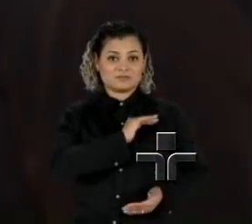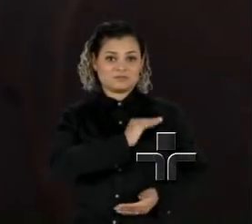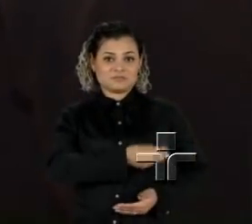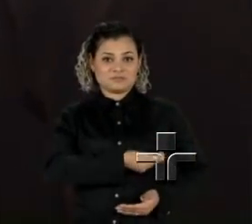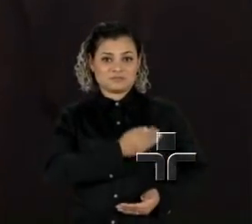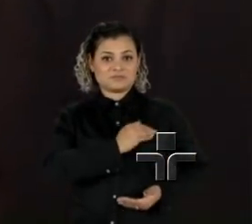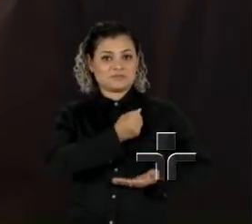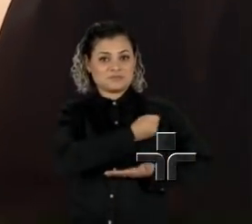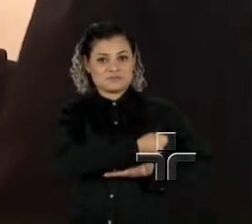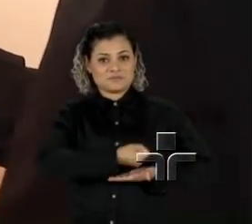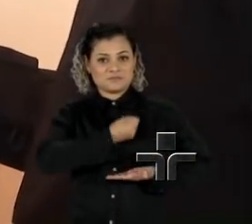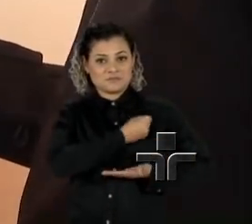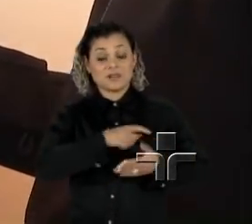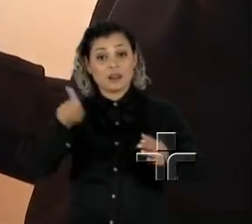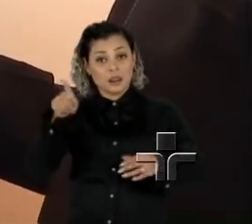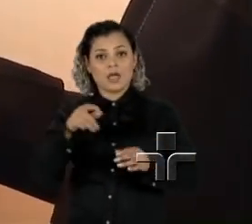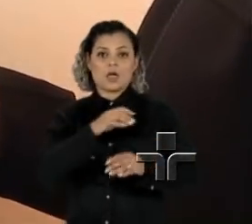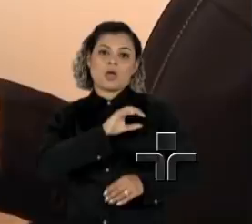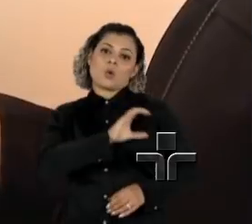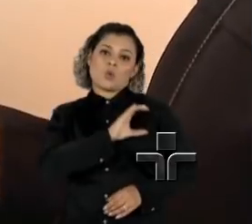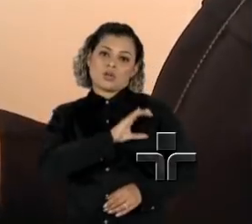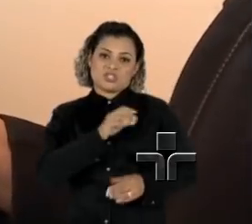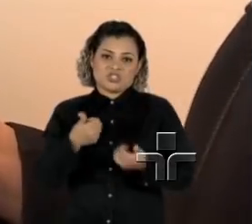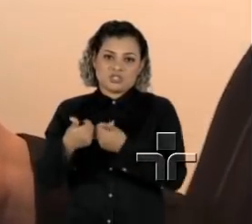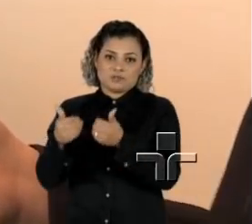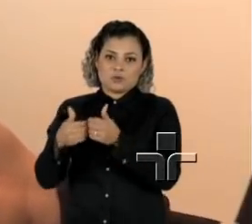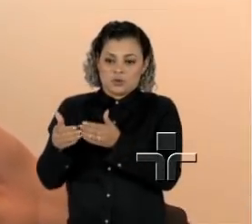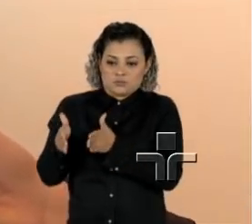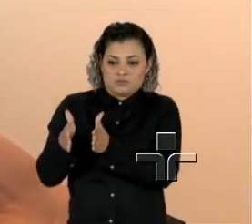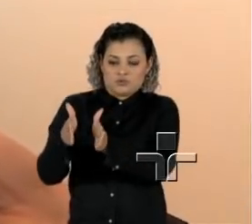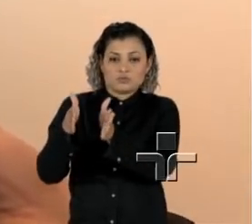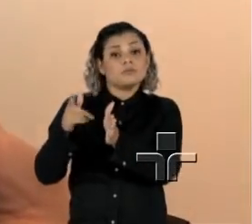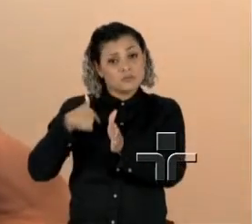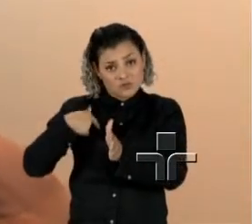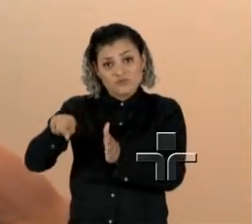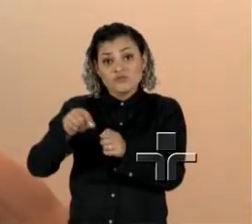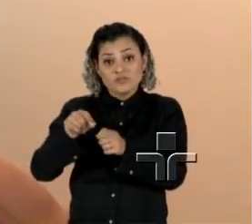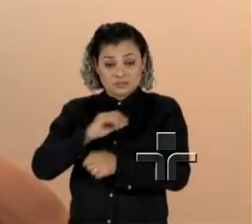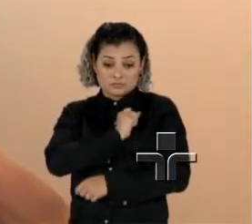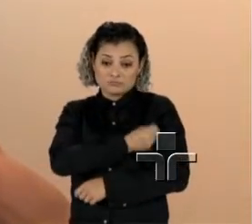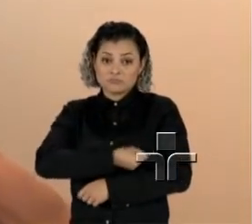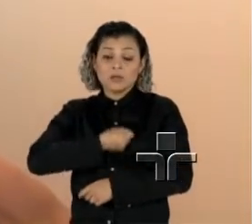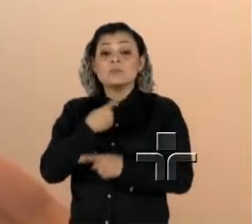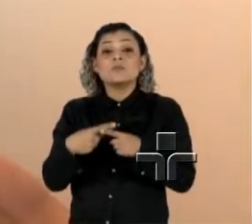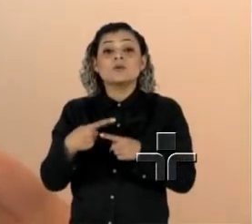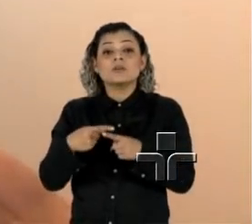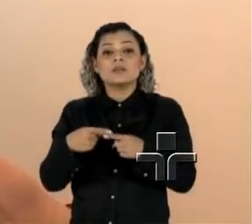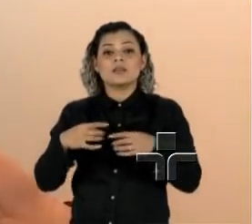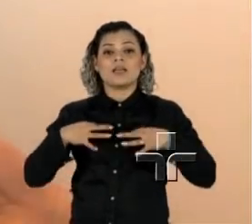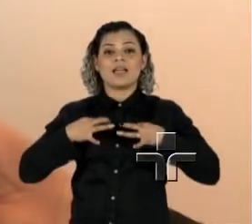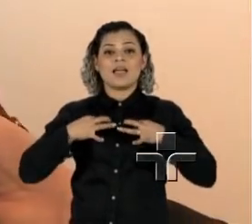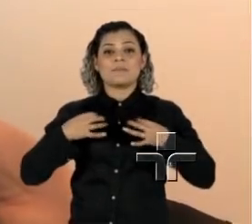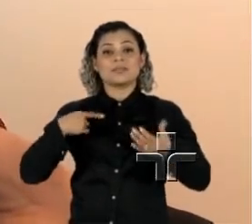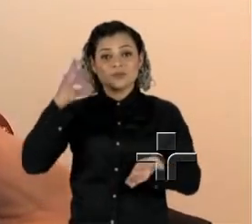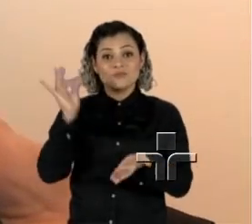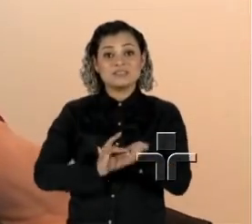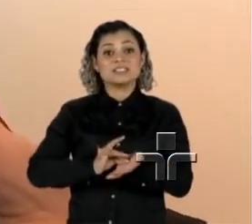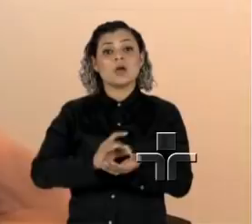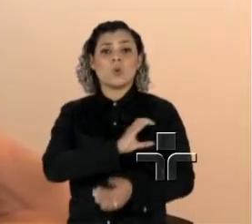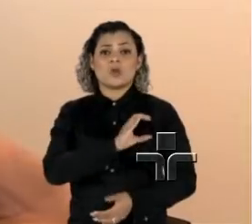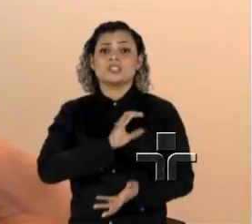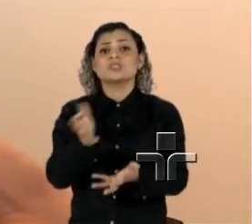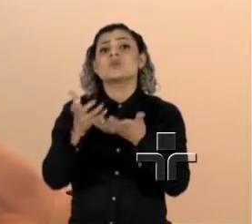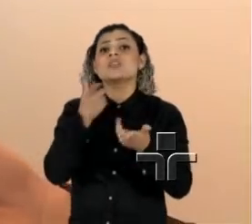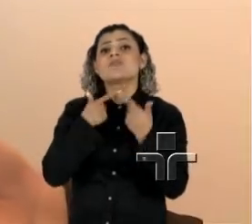lá no Corinthians, na carreta do Hospital Santo Marcelino. E eu fui fazer, mas por que eu fui fazer? Por causa da camiseta oficial do Corinthians.